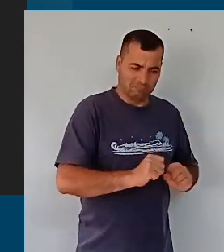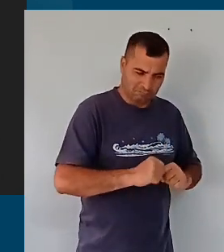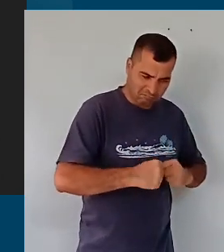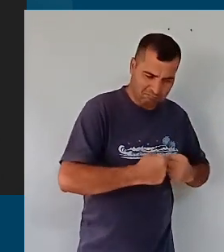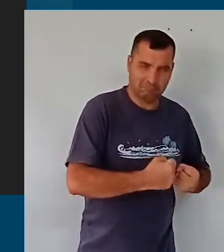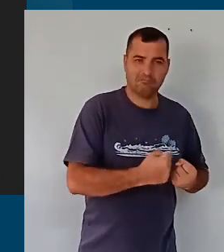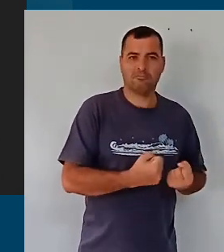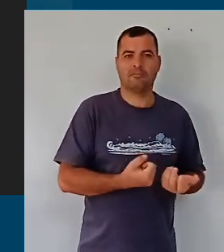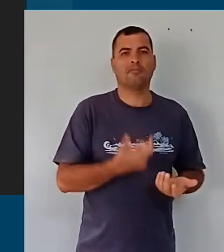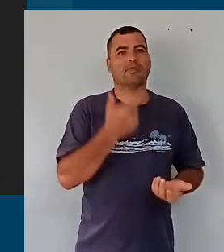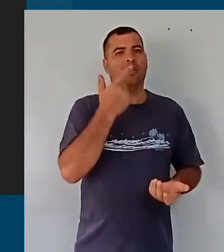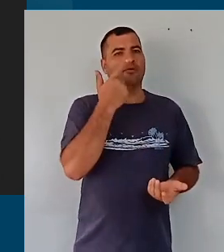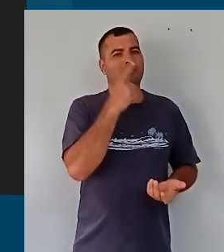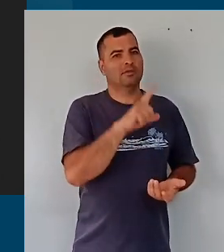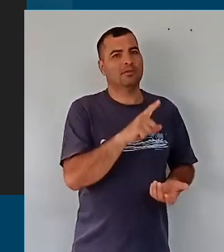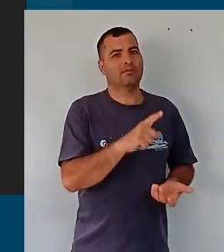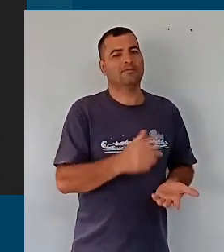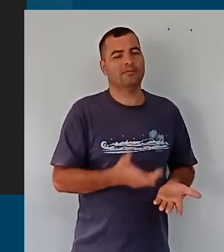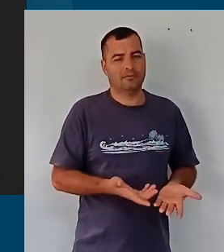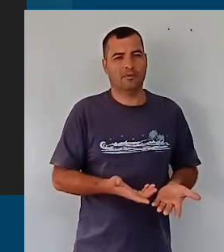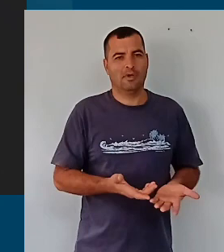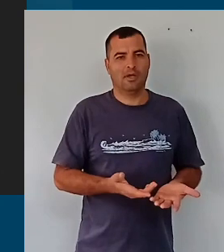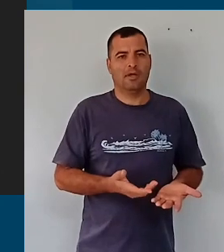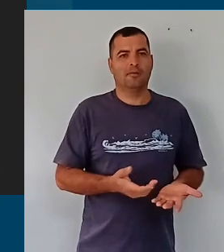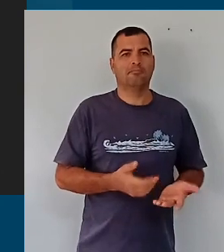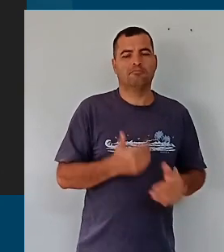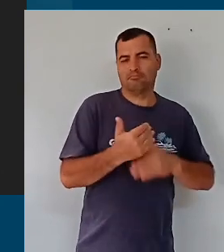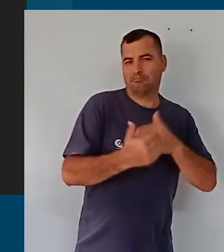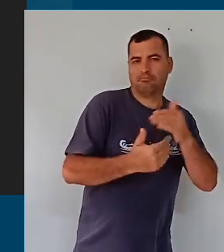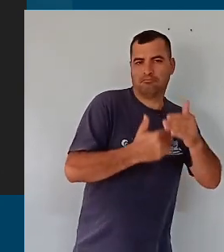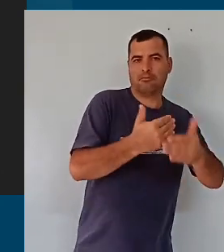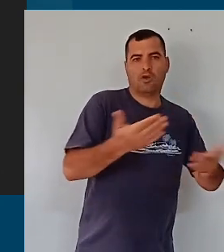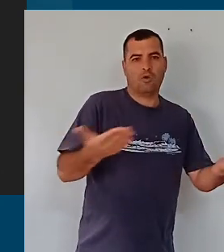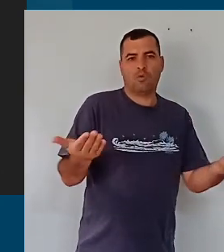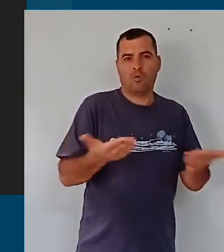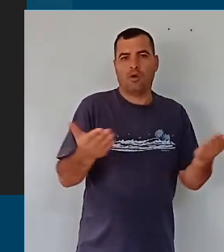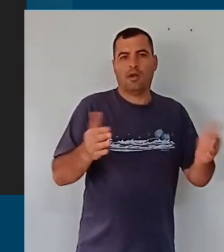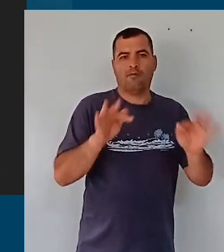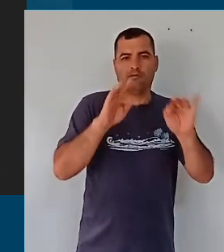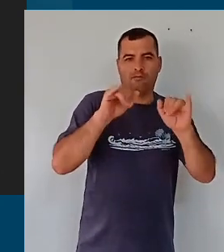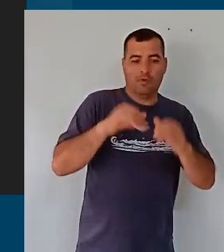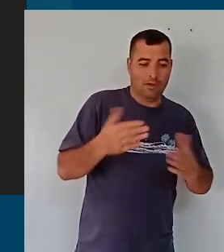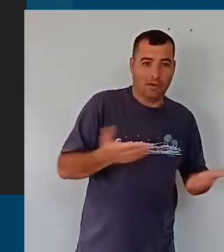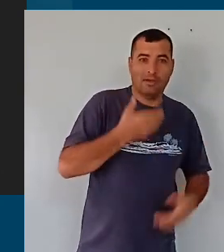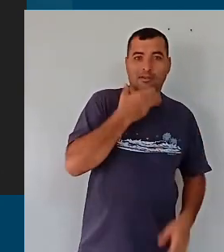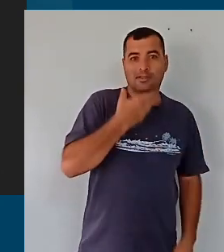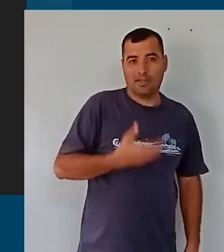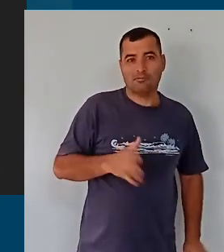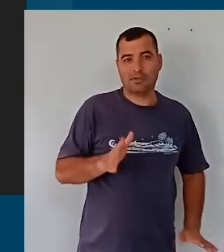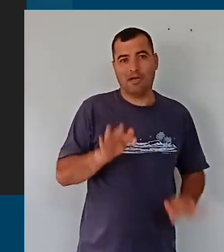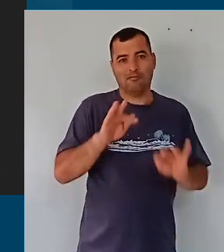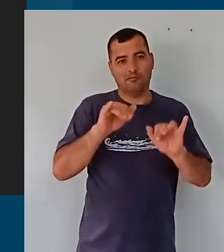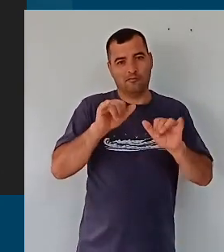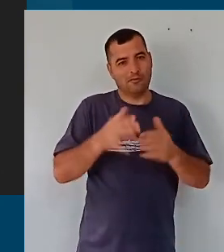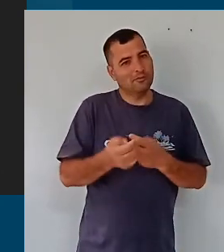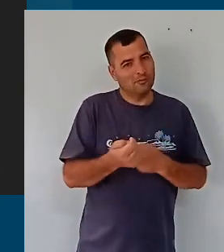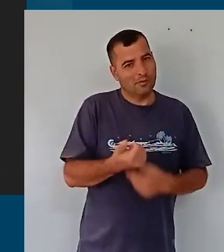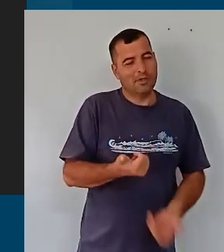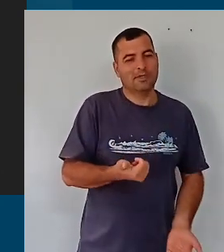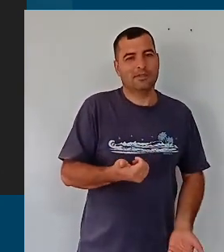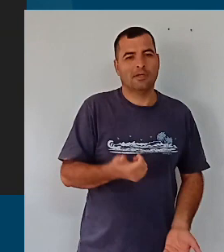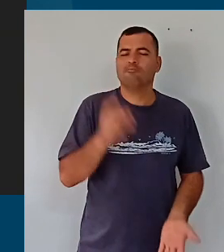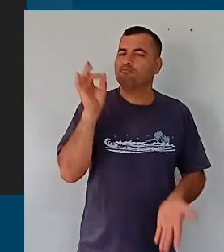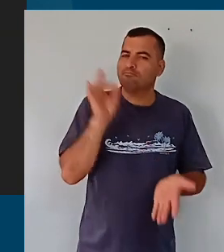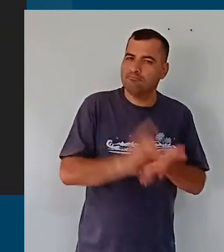compôs aí a gestão desse processo, que chegamos ao longo do ano até aqui, é fato